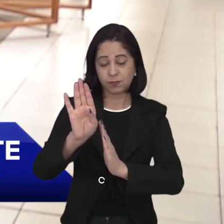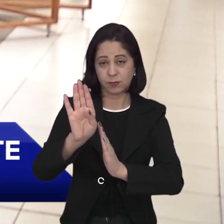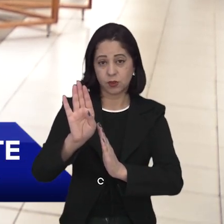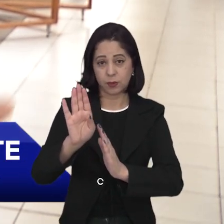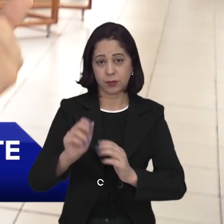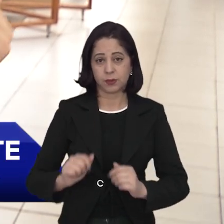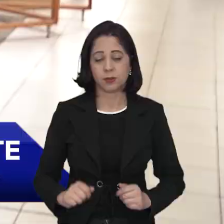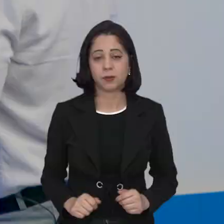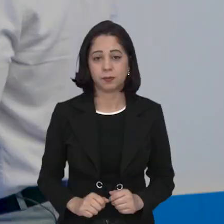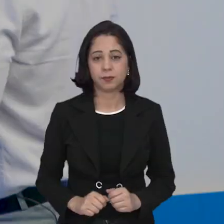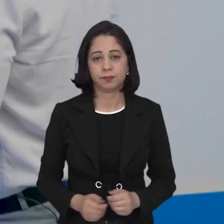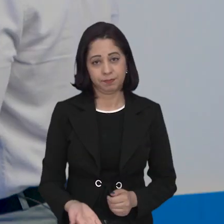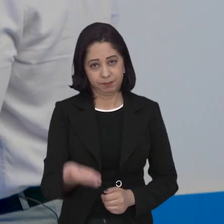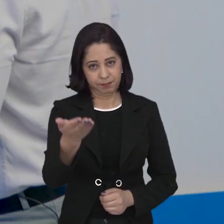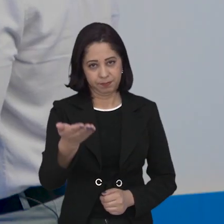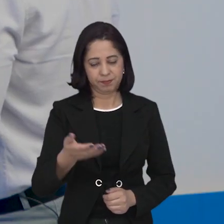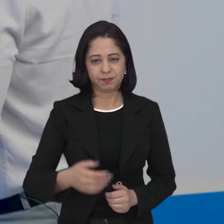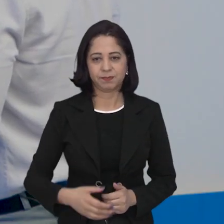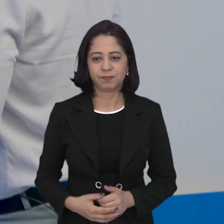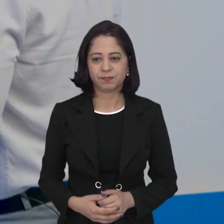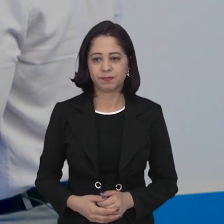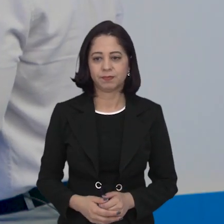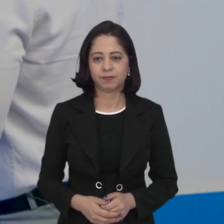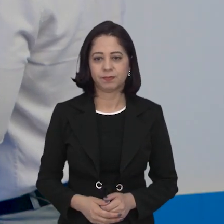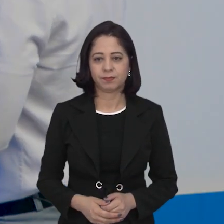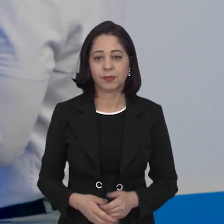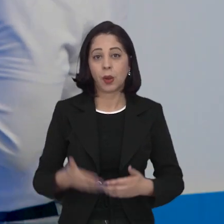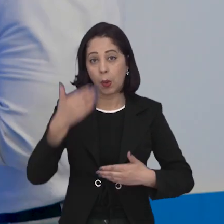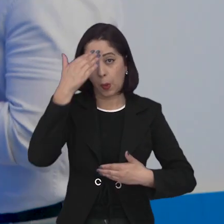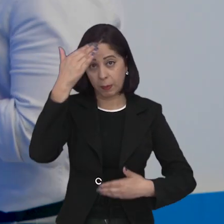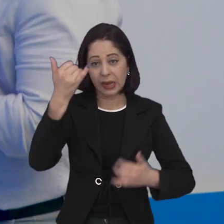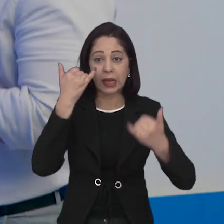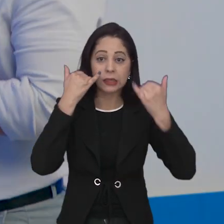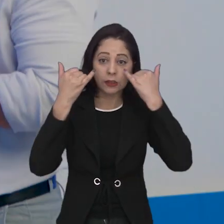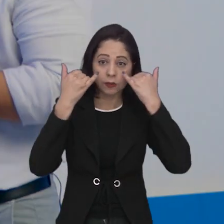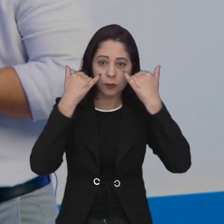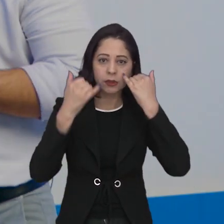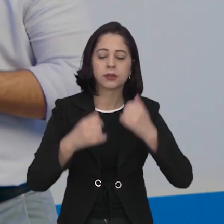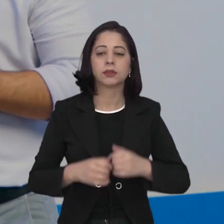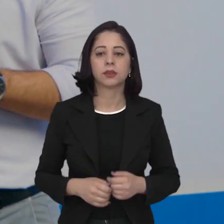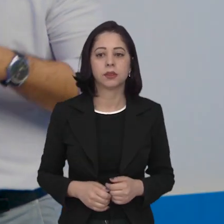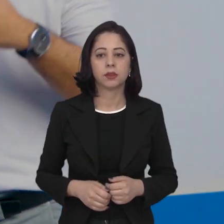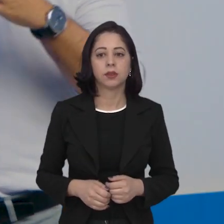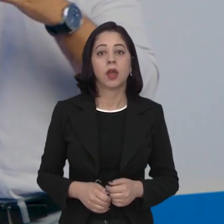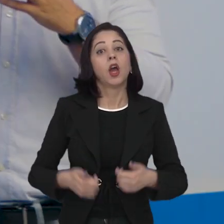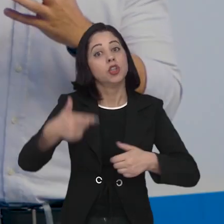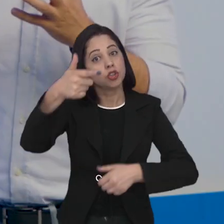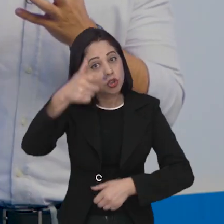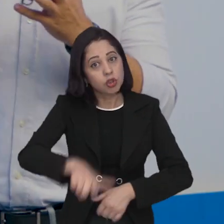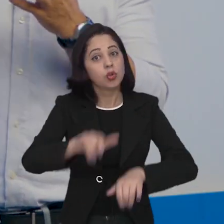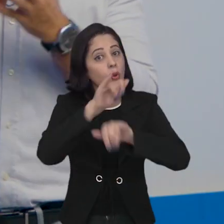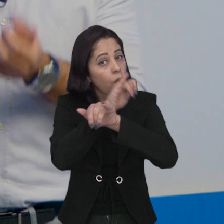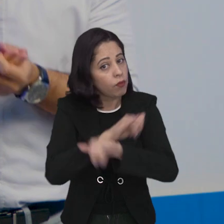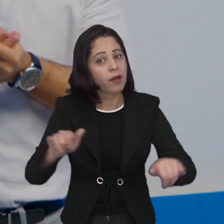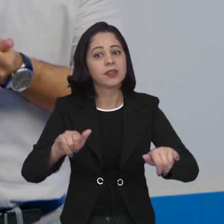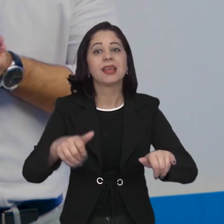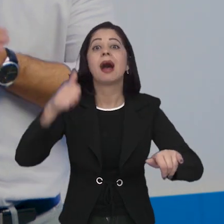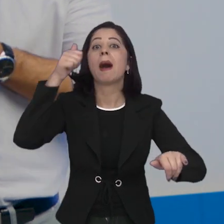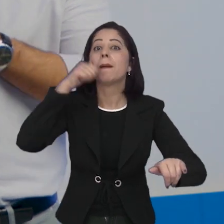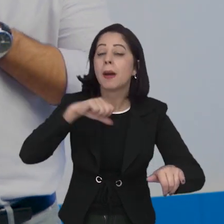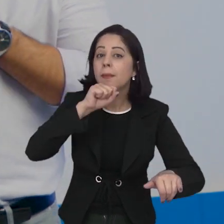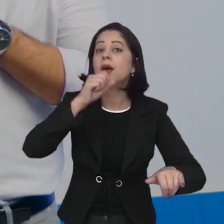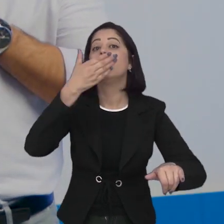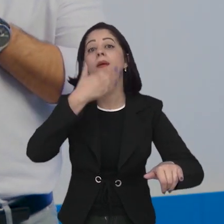satisfatórios nos últimos anos. Volto com você. Obrigado pelas informações, Marvin. Então, eu também vou reforçar,